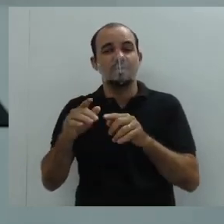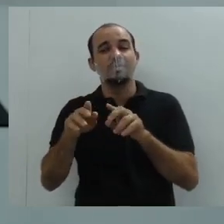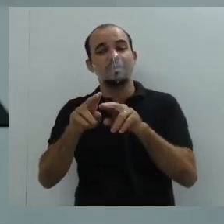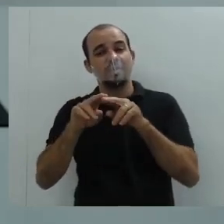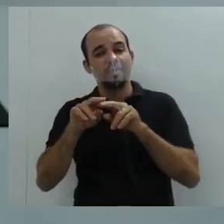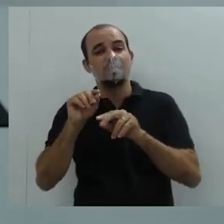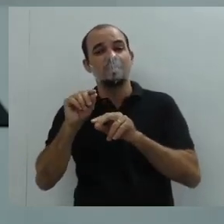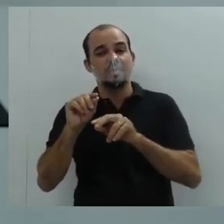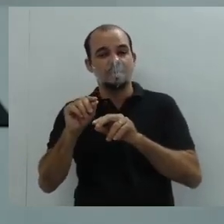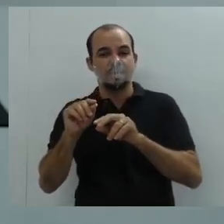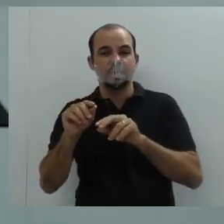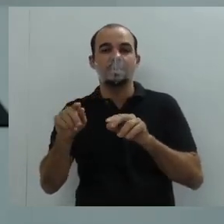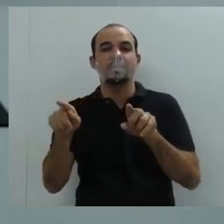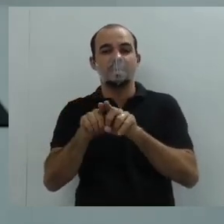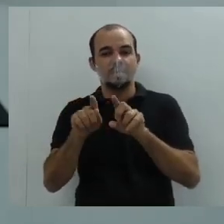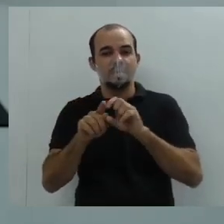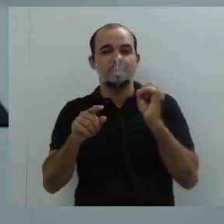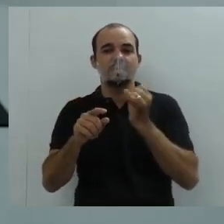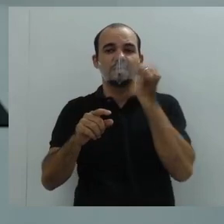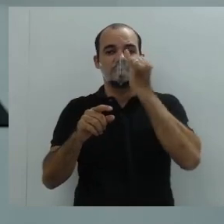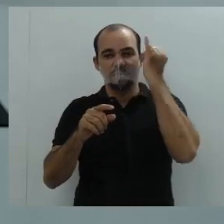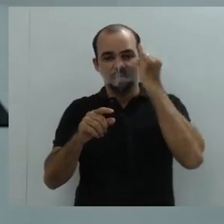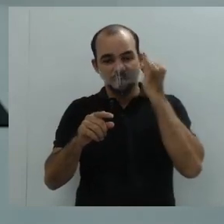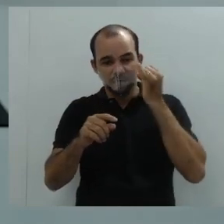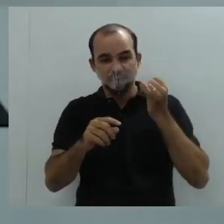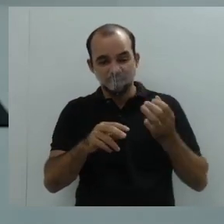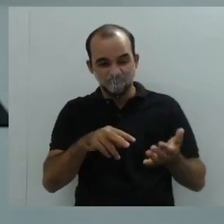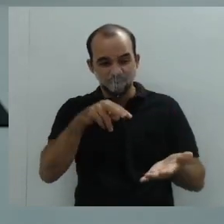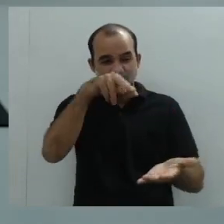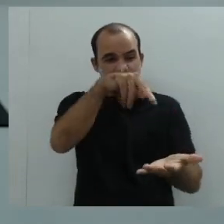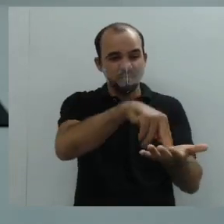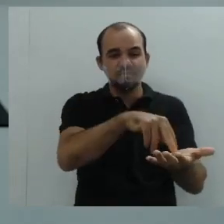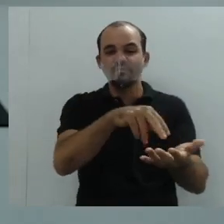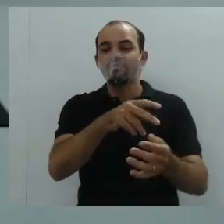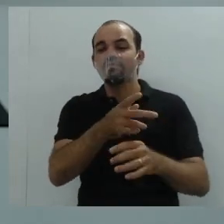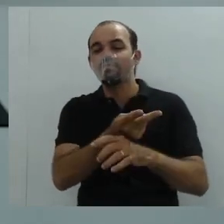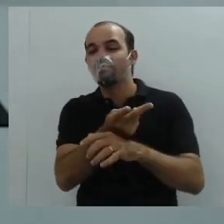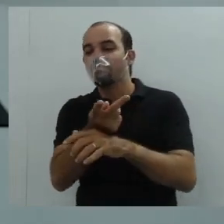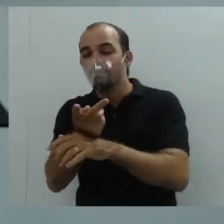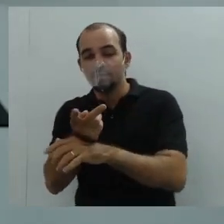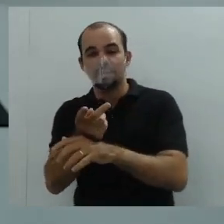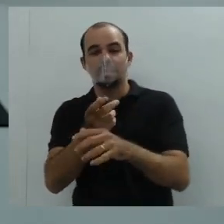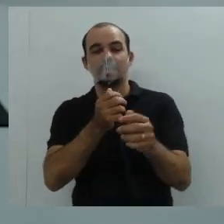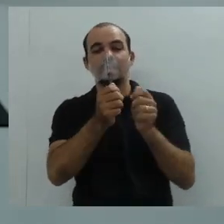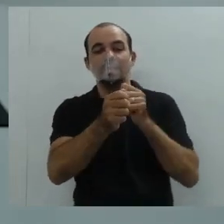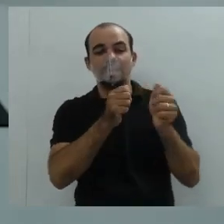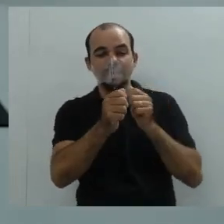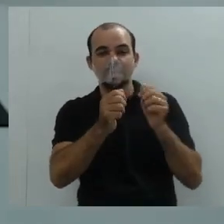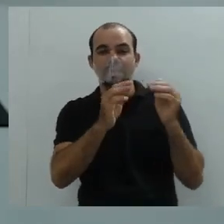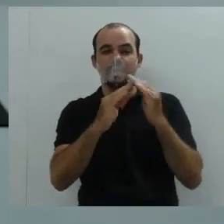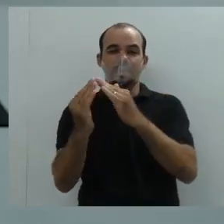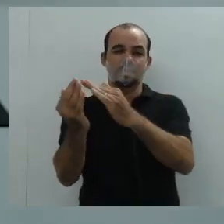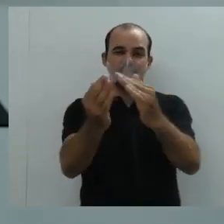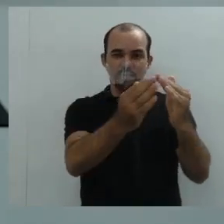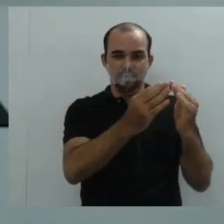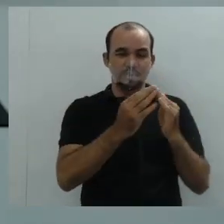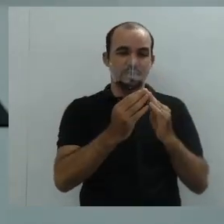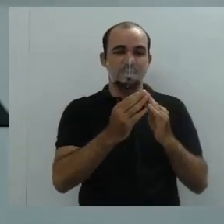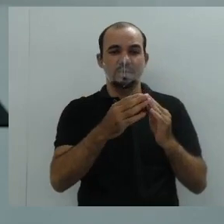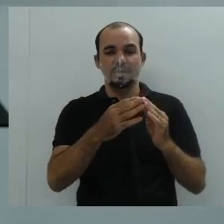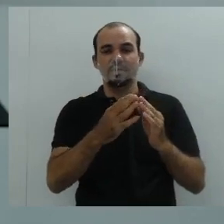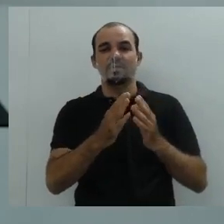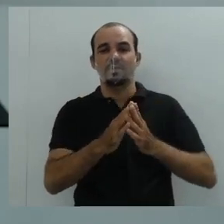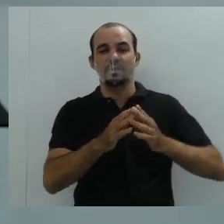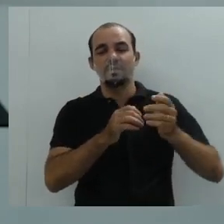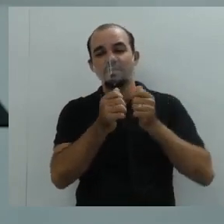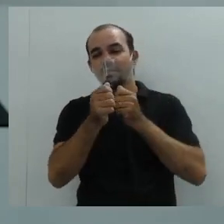por exemplo, está fazendo uma produção textual, um texto argumentativo em sala de aula, sempre vê os textos motivacionais,